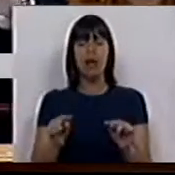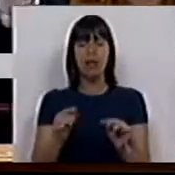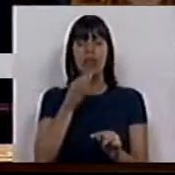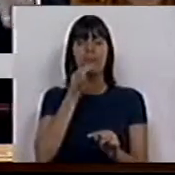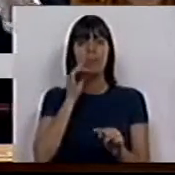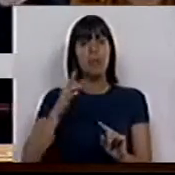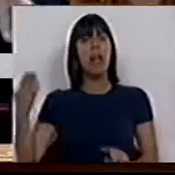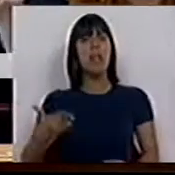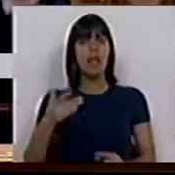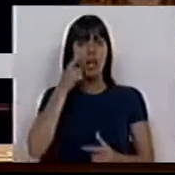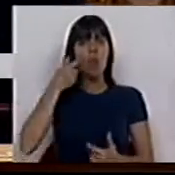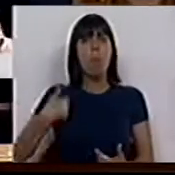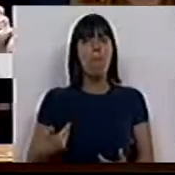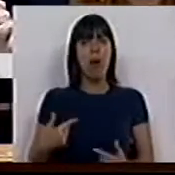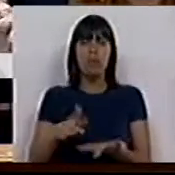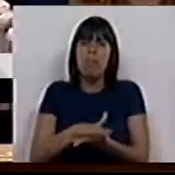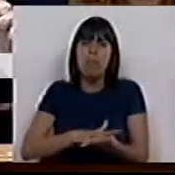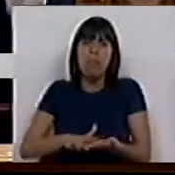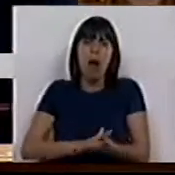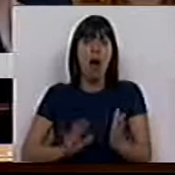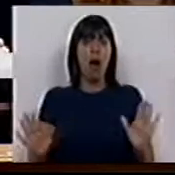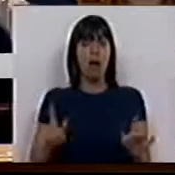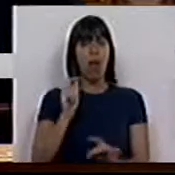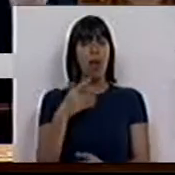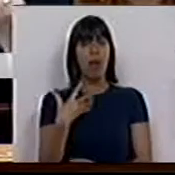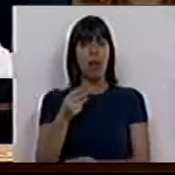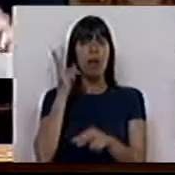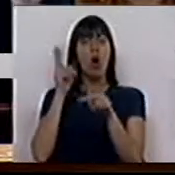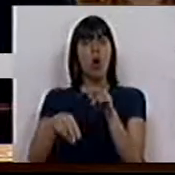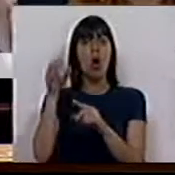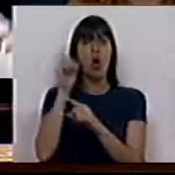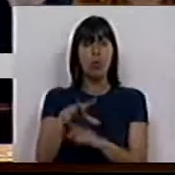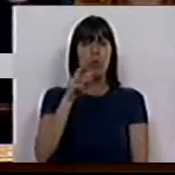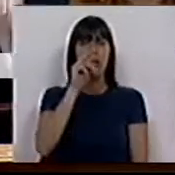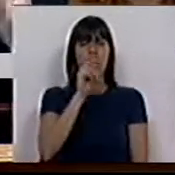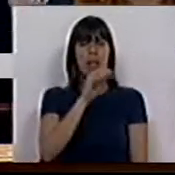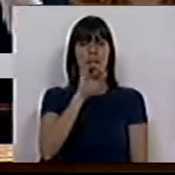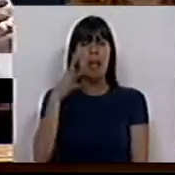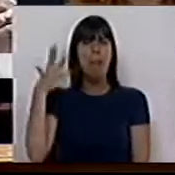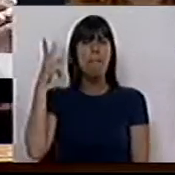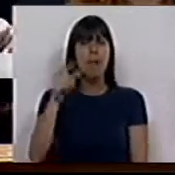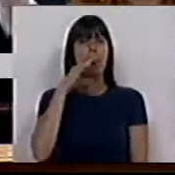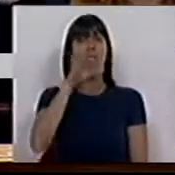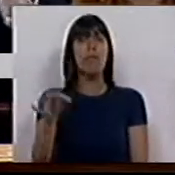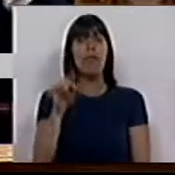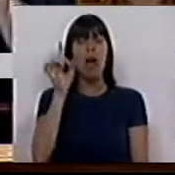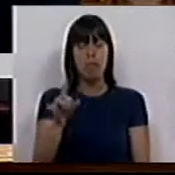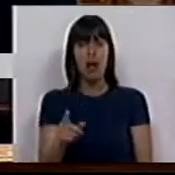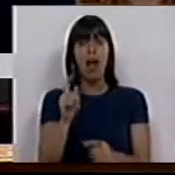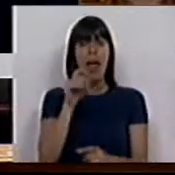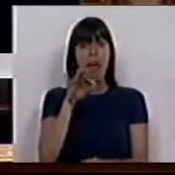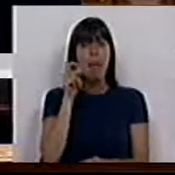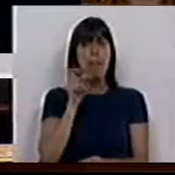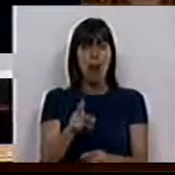falamos de direitos humanos básicos. A EDP cortou a luz a 300 mil famílias. Só a